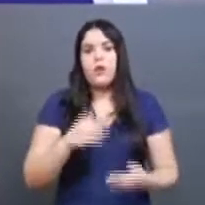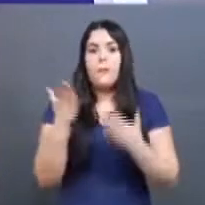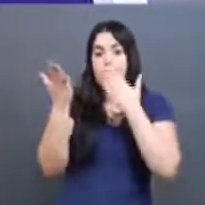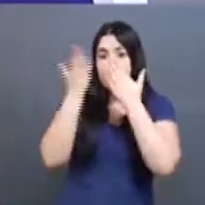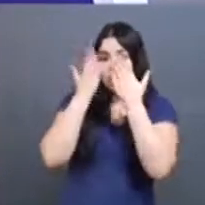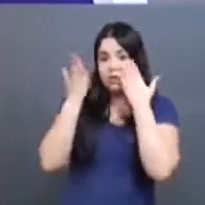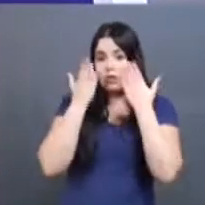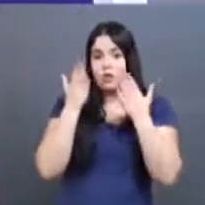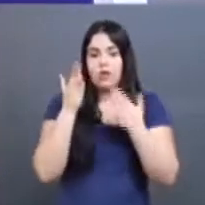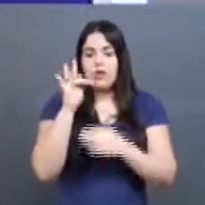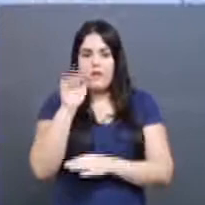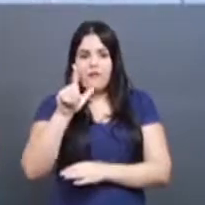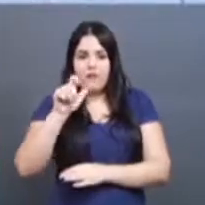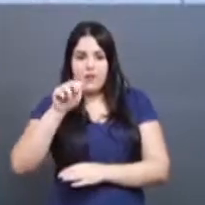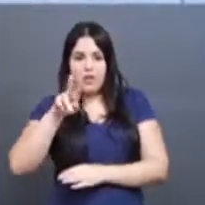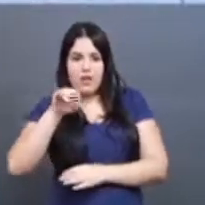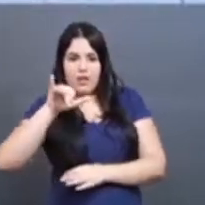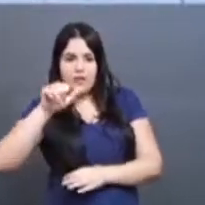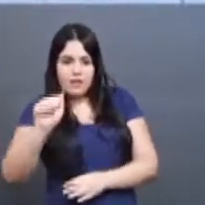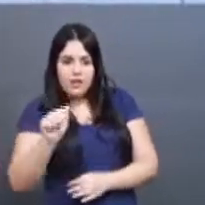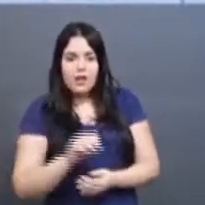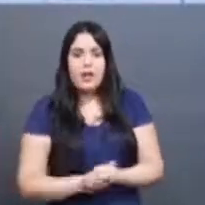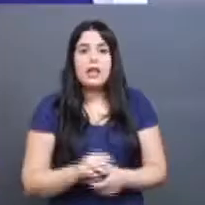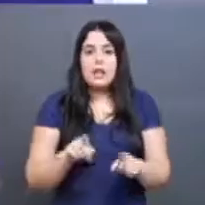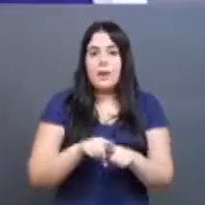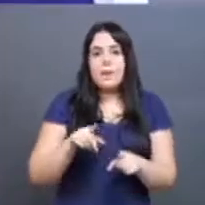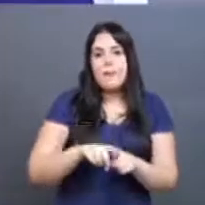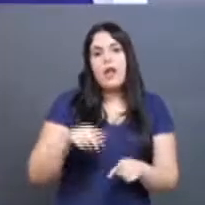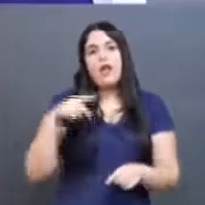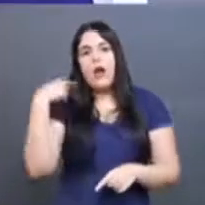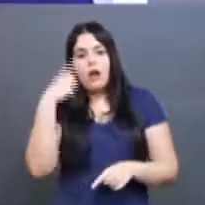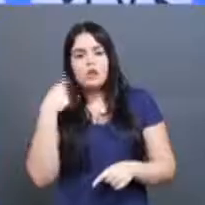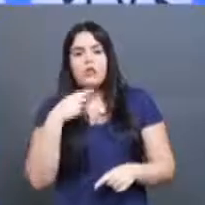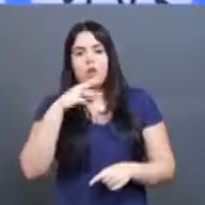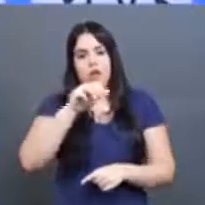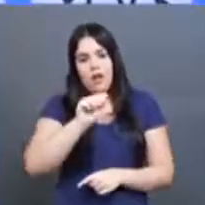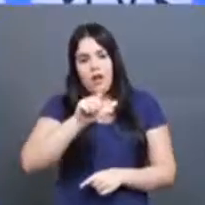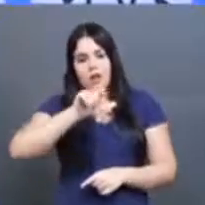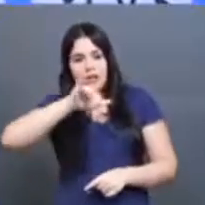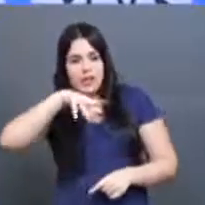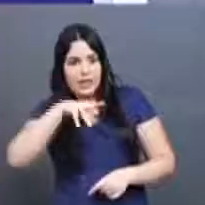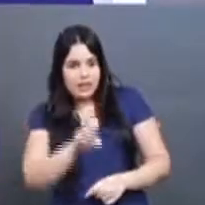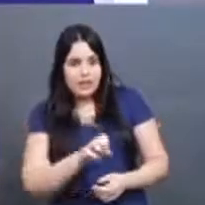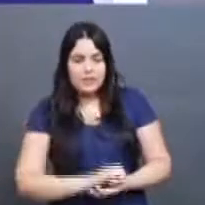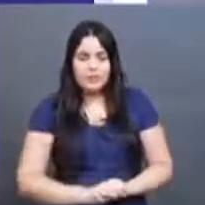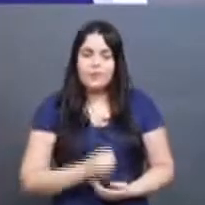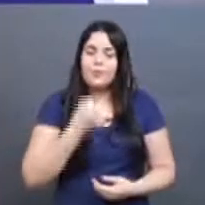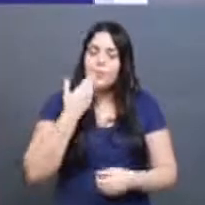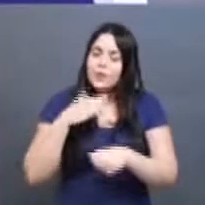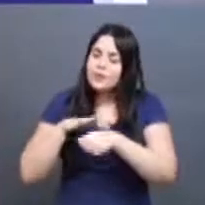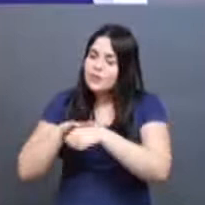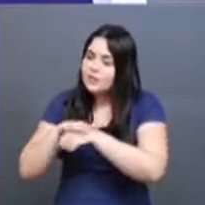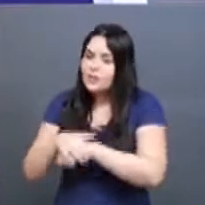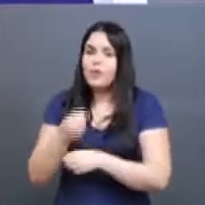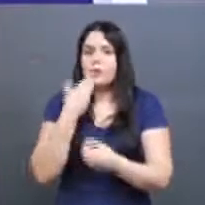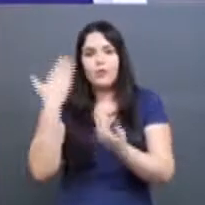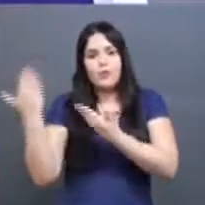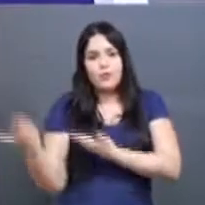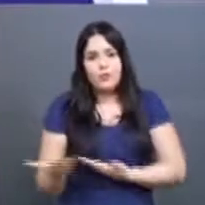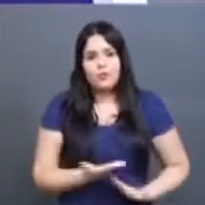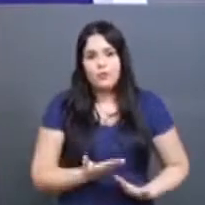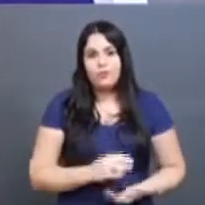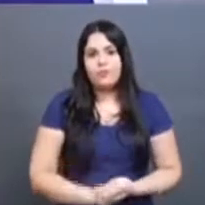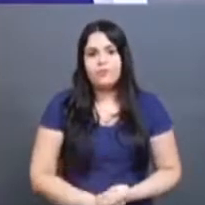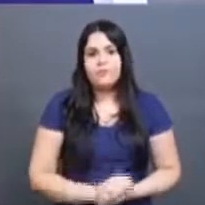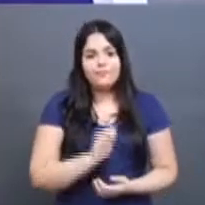psicóloga Flávia Testa e a advogada Aline Maia Santos. Flávia, muito boa noite. Seja muito bem-vinda.